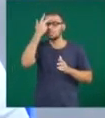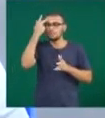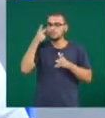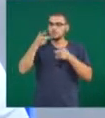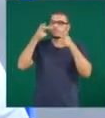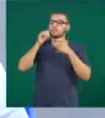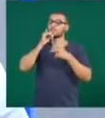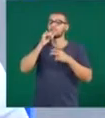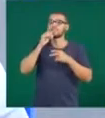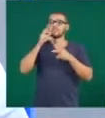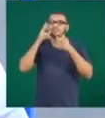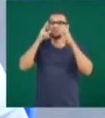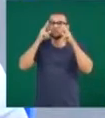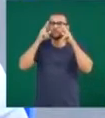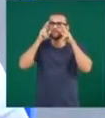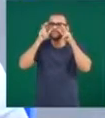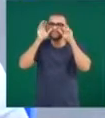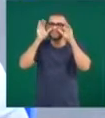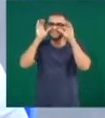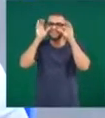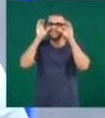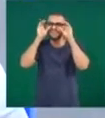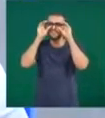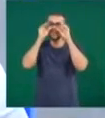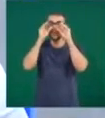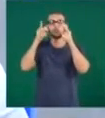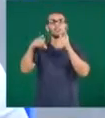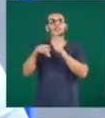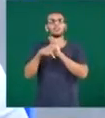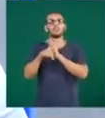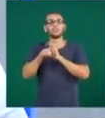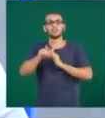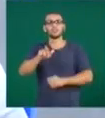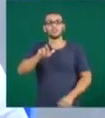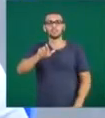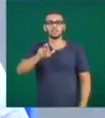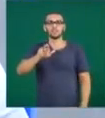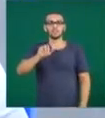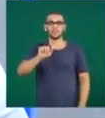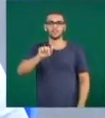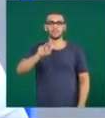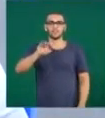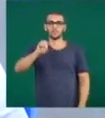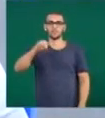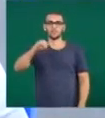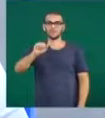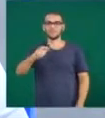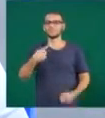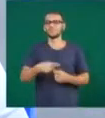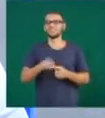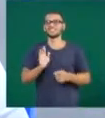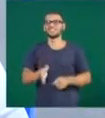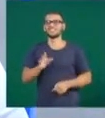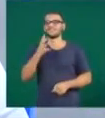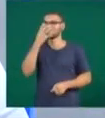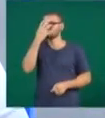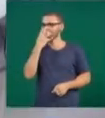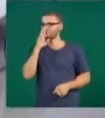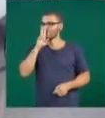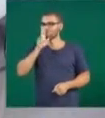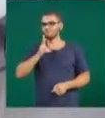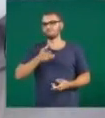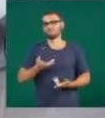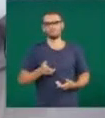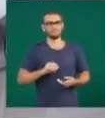queda da visão pelo glaucoma, isso significa que a doença já está muito avançada, muito grave. Por isso é importante sempre